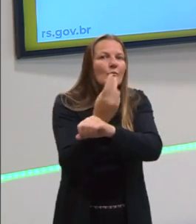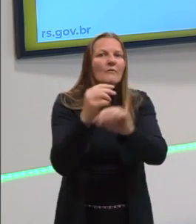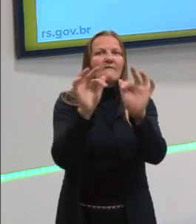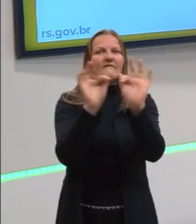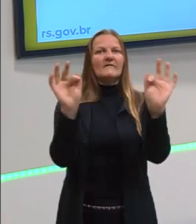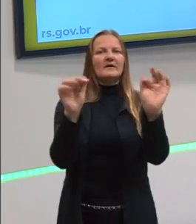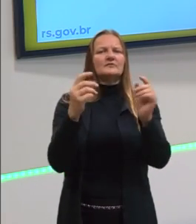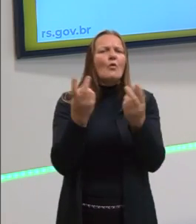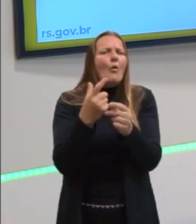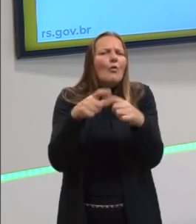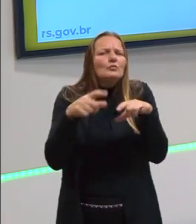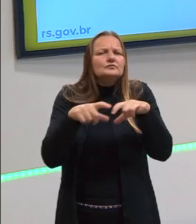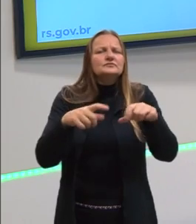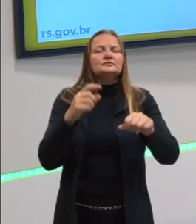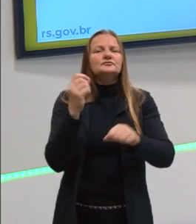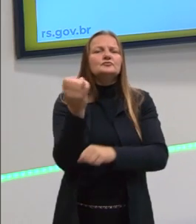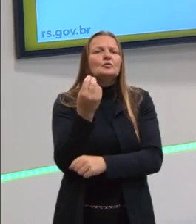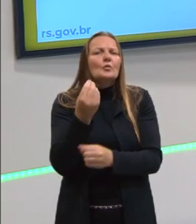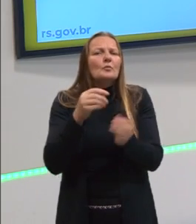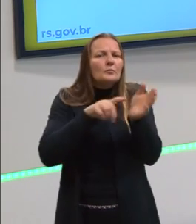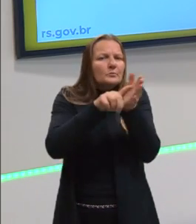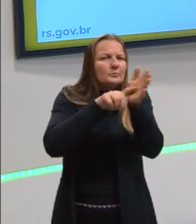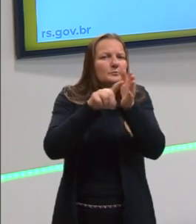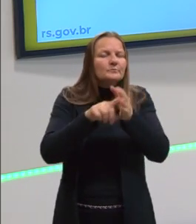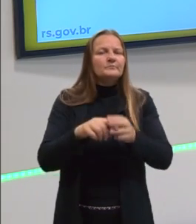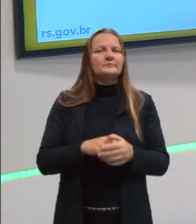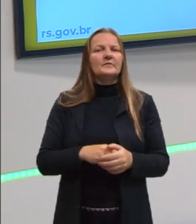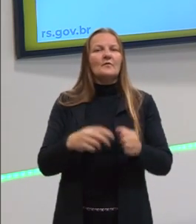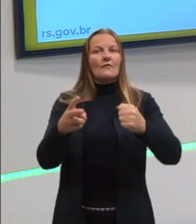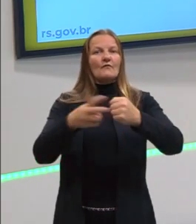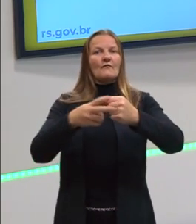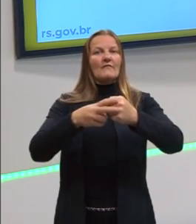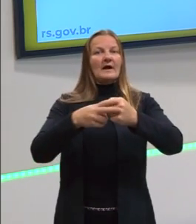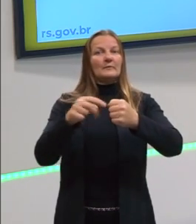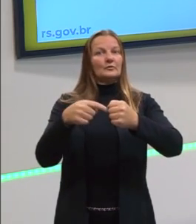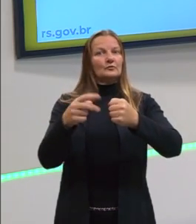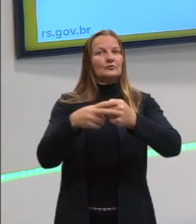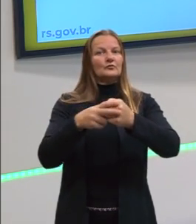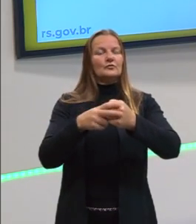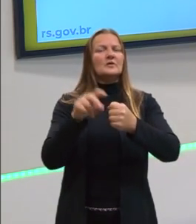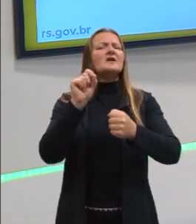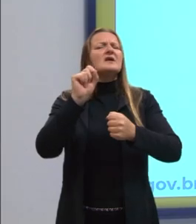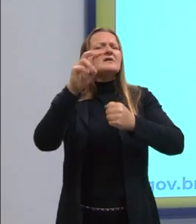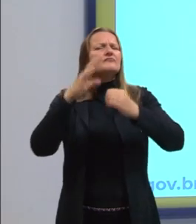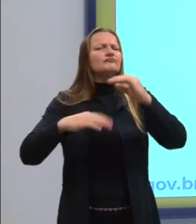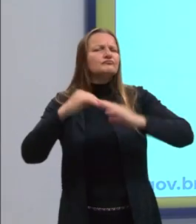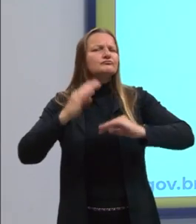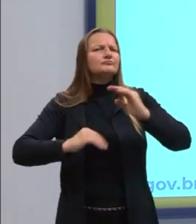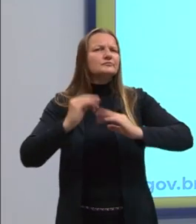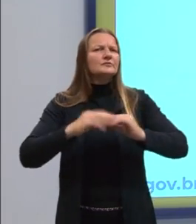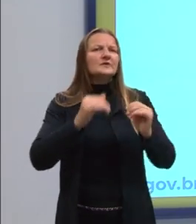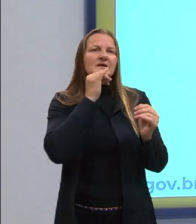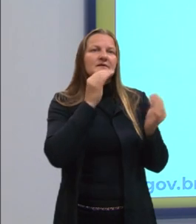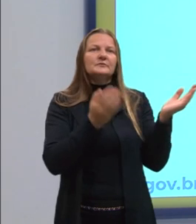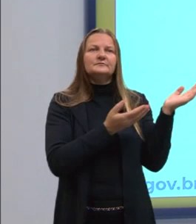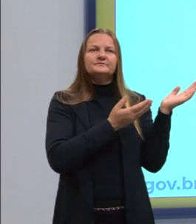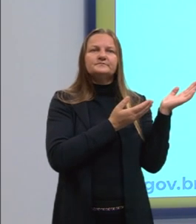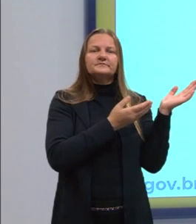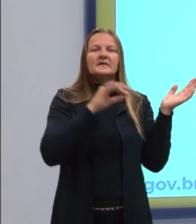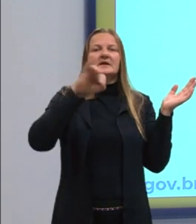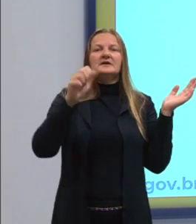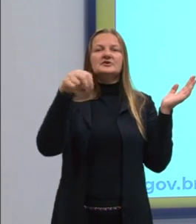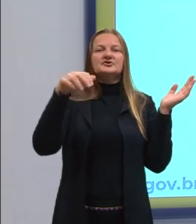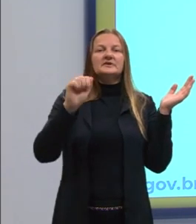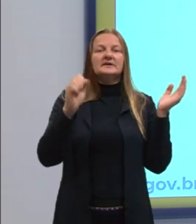entender onde ele está, eu pergunto ali para o meu verbo, quem fez aquela ação. Olhem o exemplo. Janaína